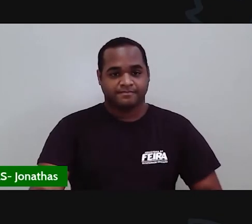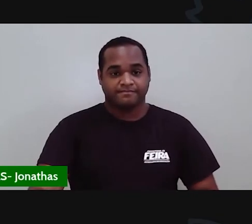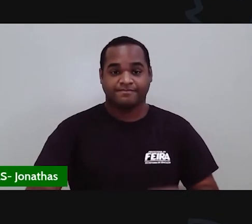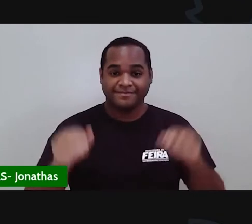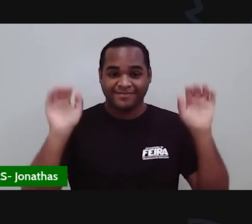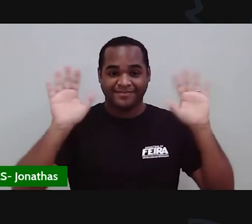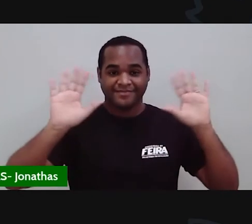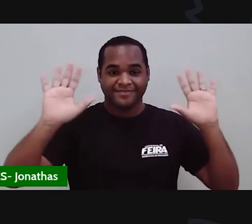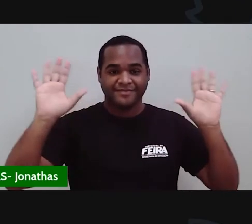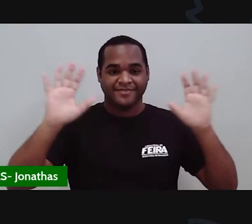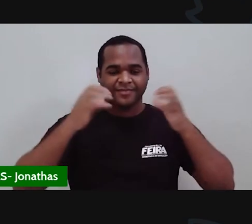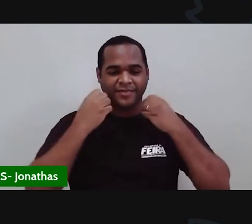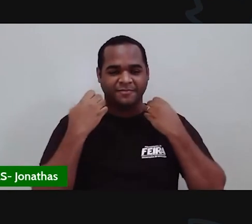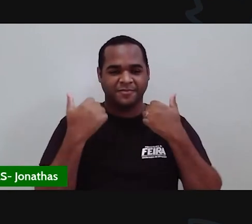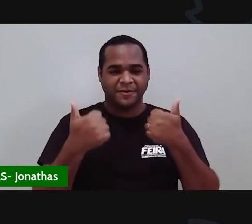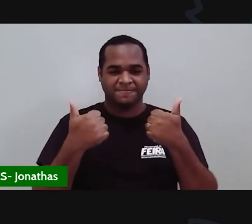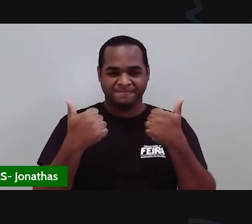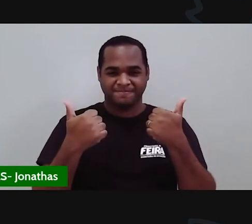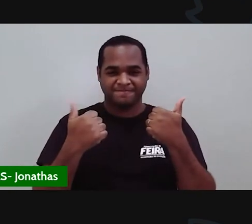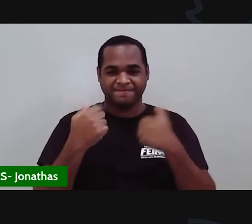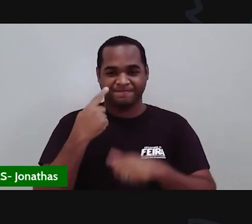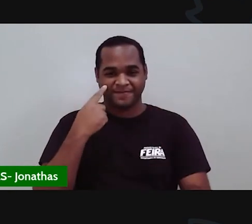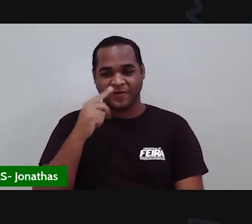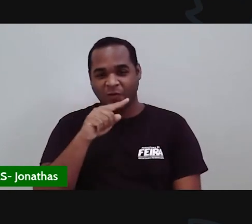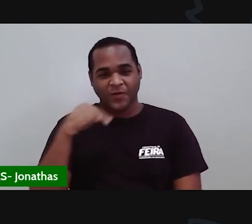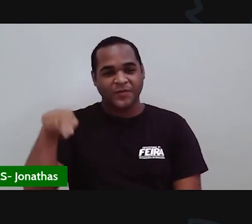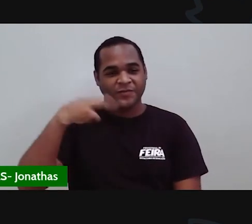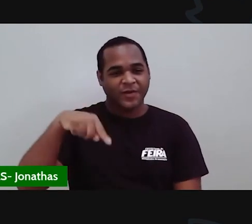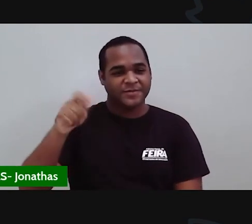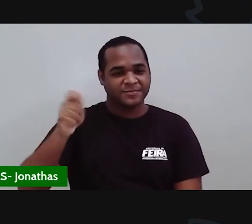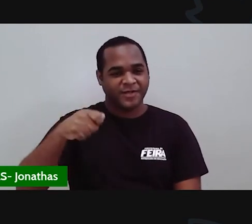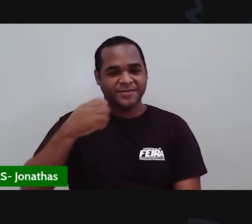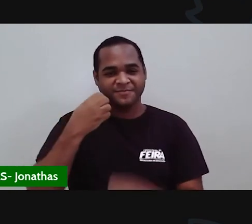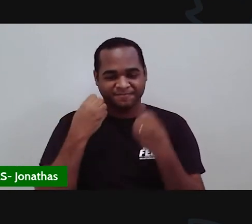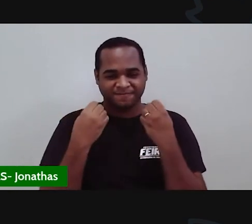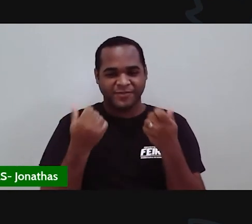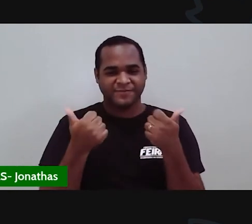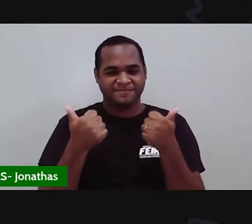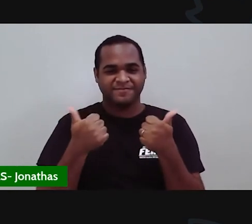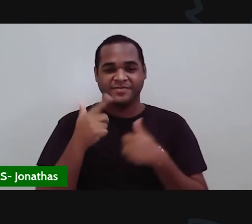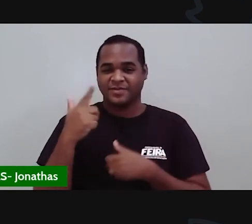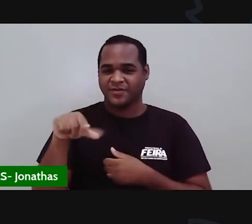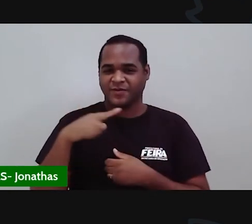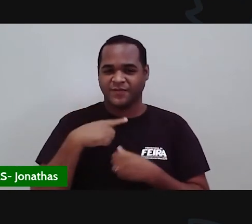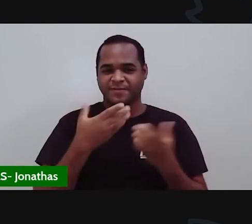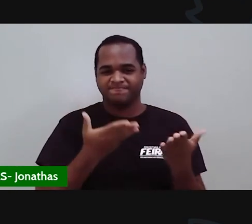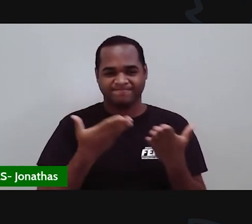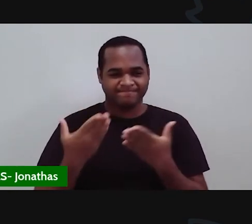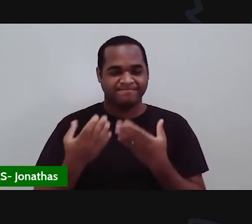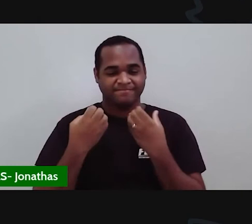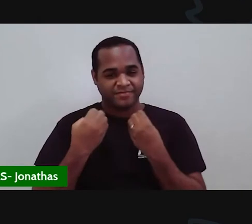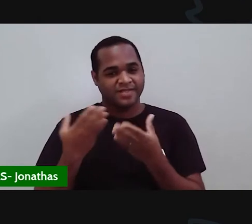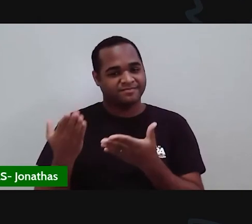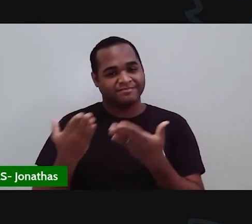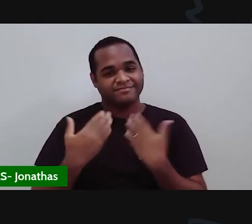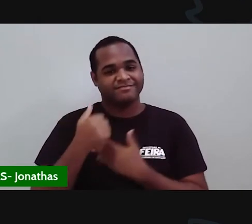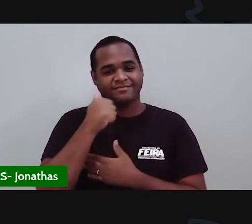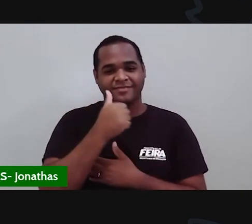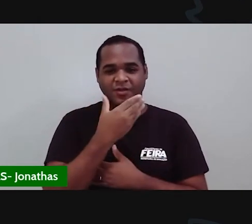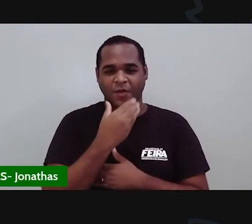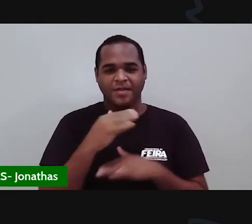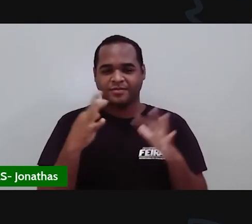Olá, olha nós aqui mais uma vez, sejam bem-vindos, sejam bem